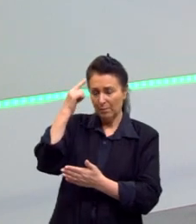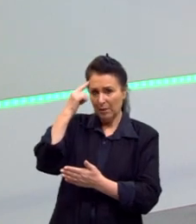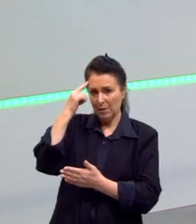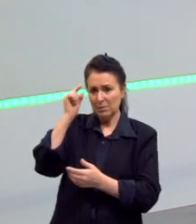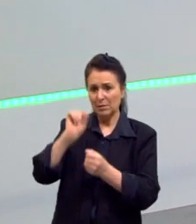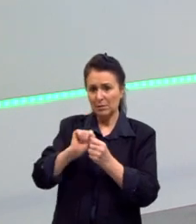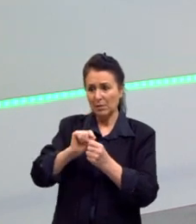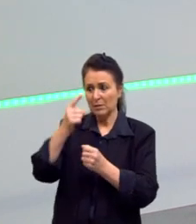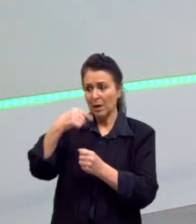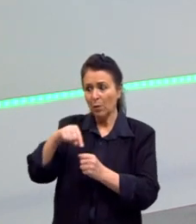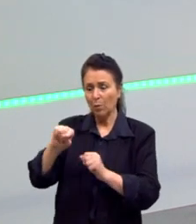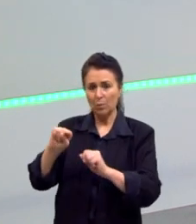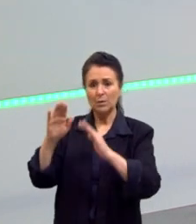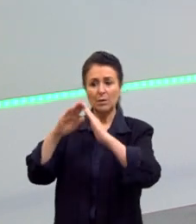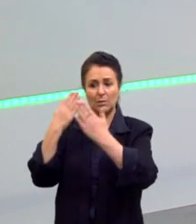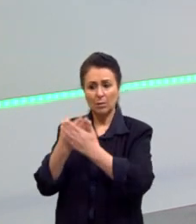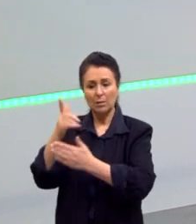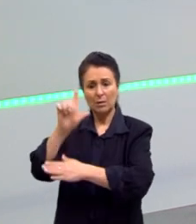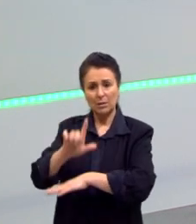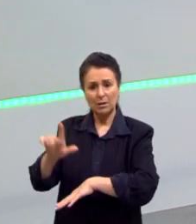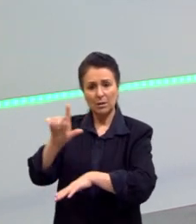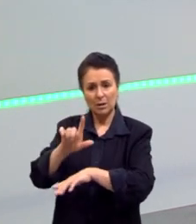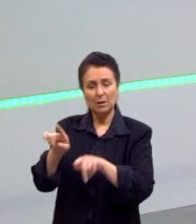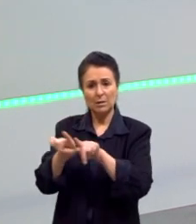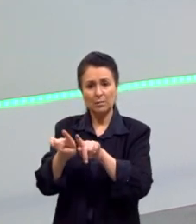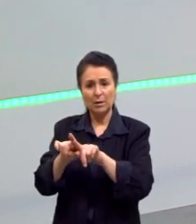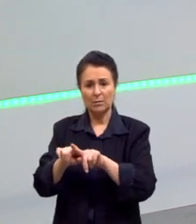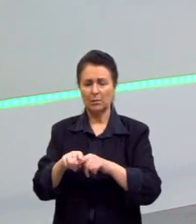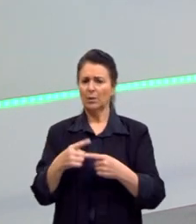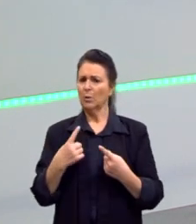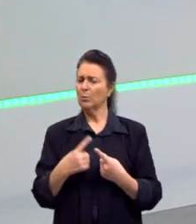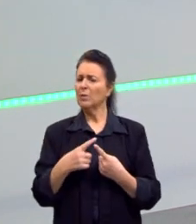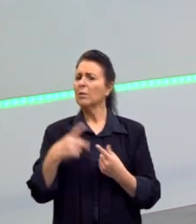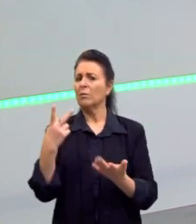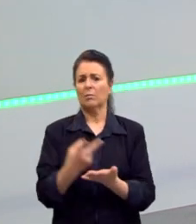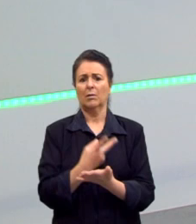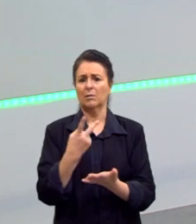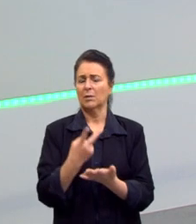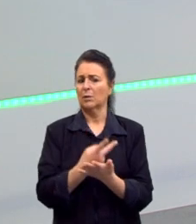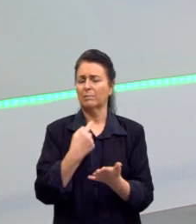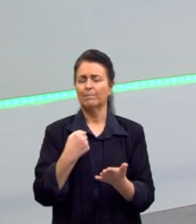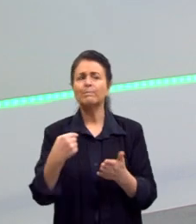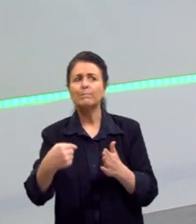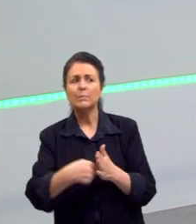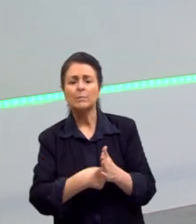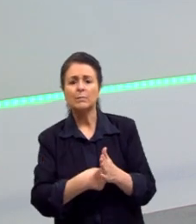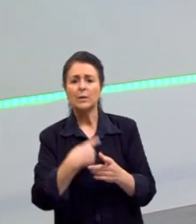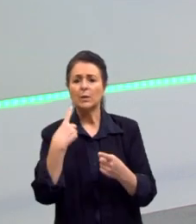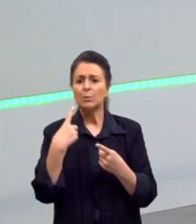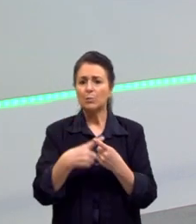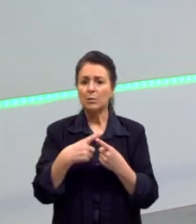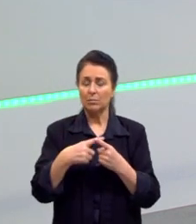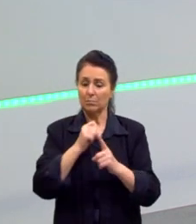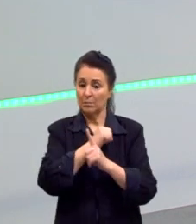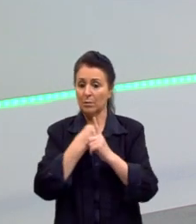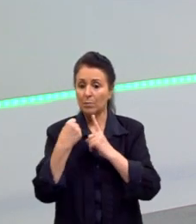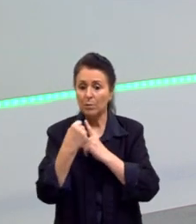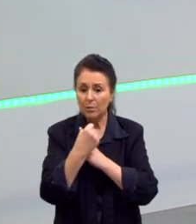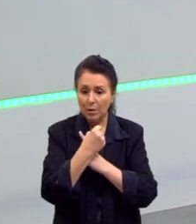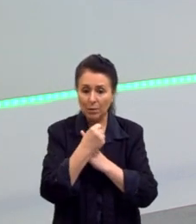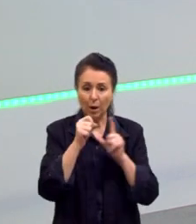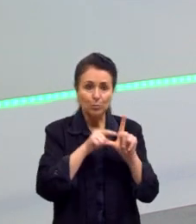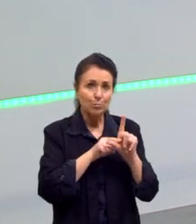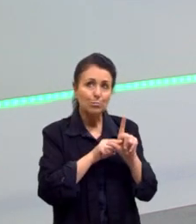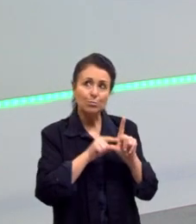próxima que vem vai pensar diferente e assim por diante. Por que professora que isso acontece? Isso acontece porque a sociedade evolui. E a